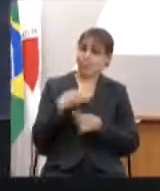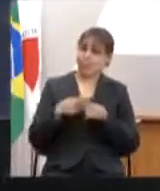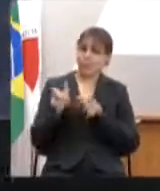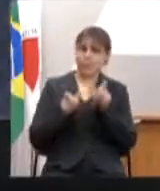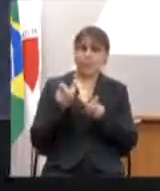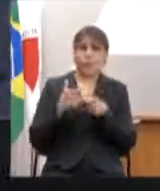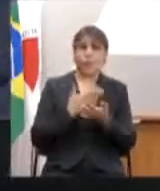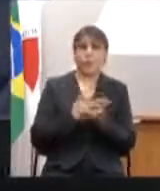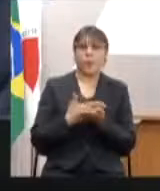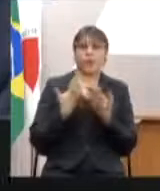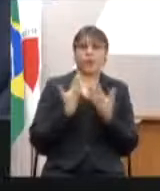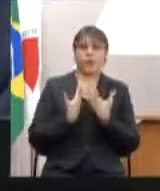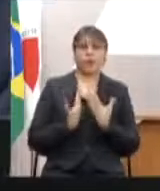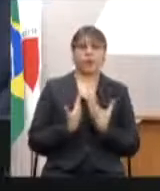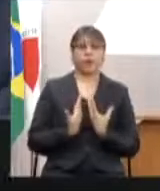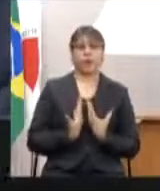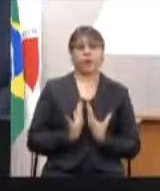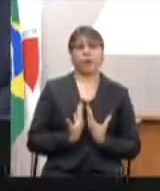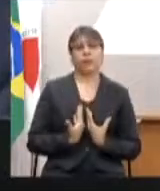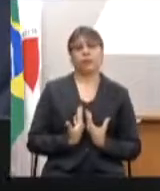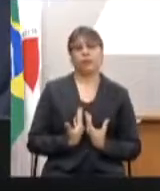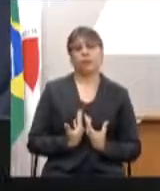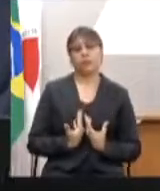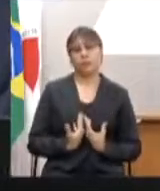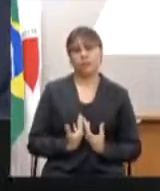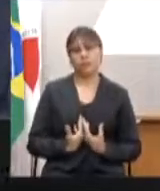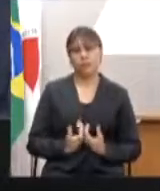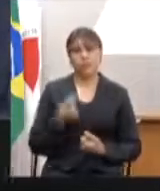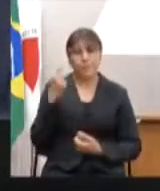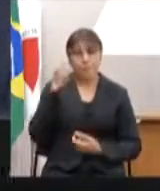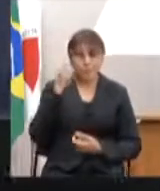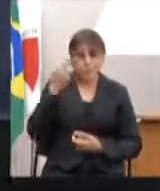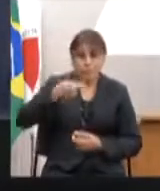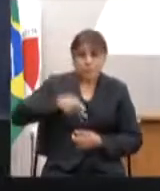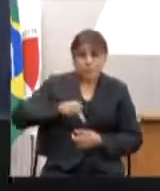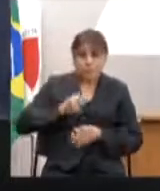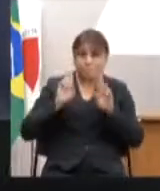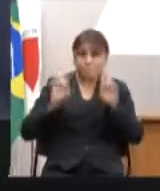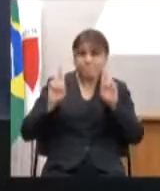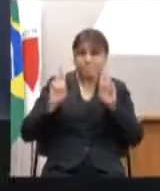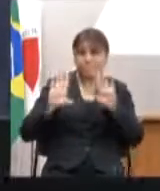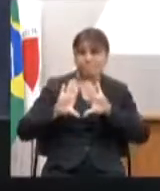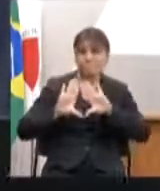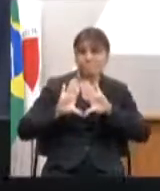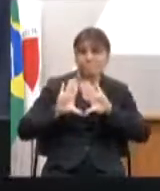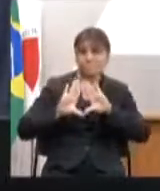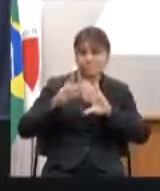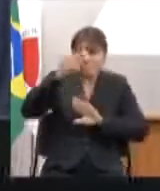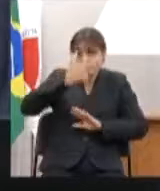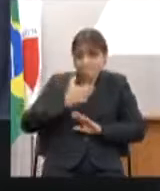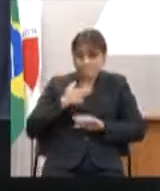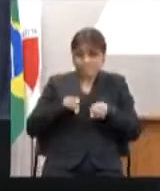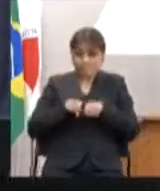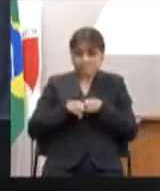desanimadas. Imaginem o papel dessa casa, dessa comissão, desse parlamentar,